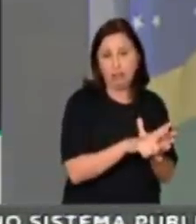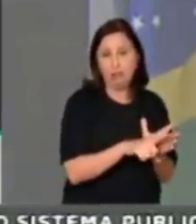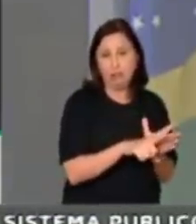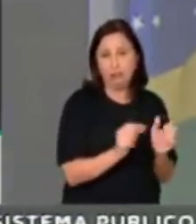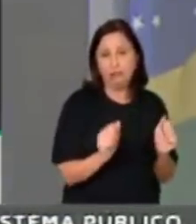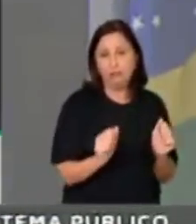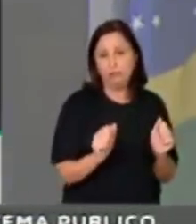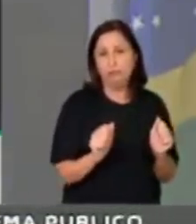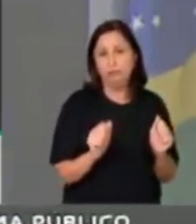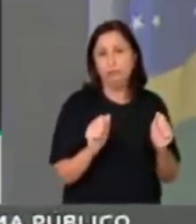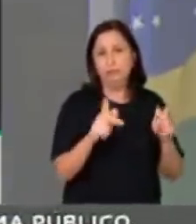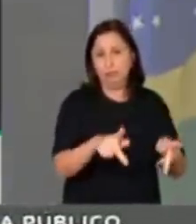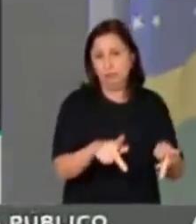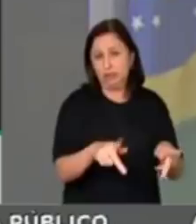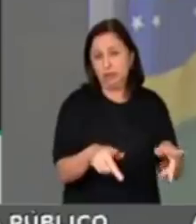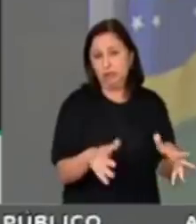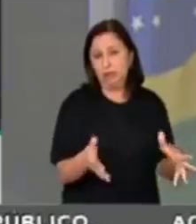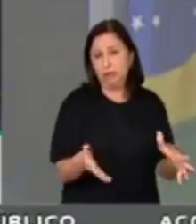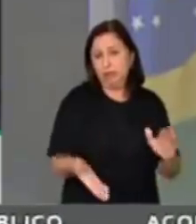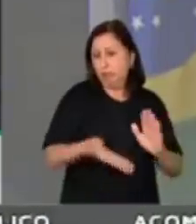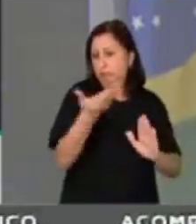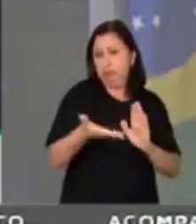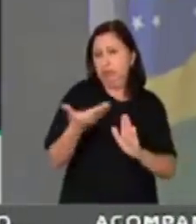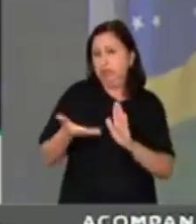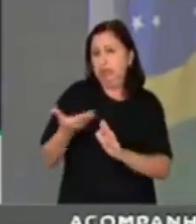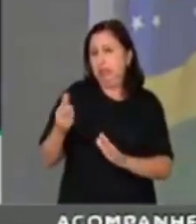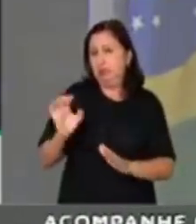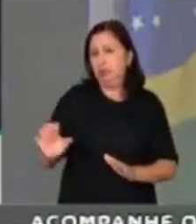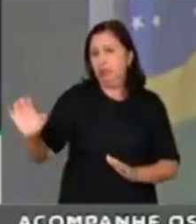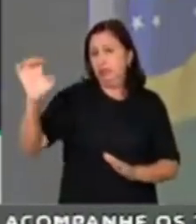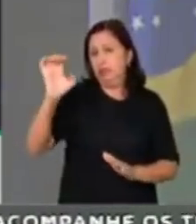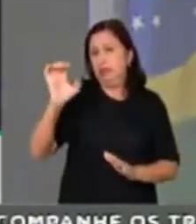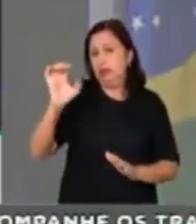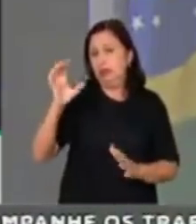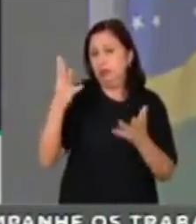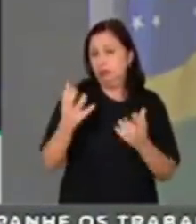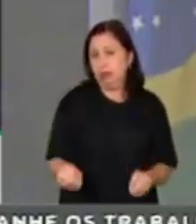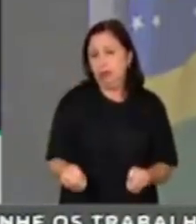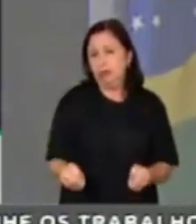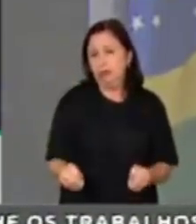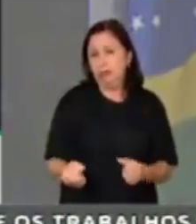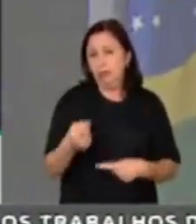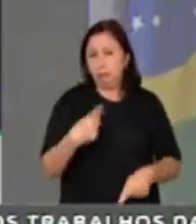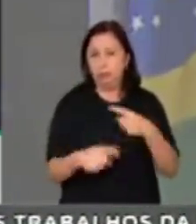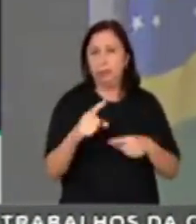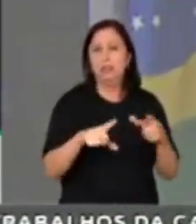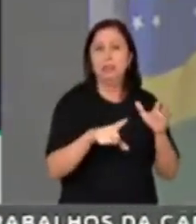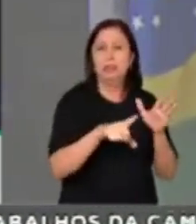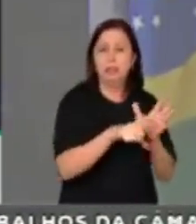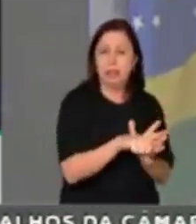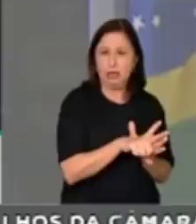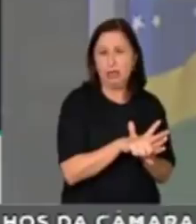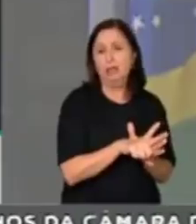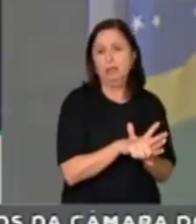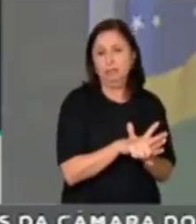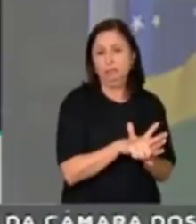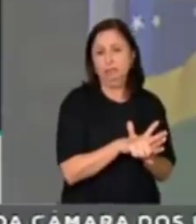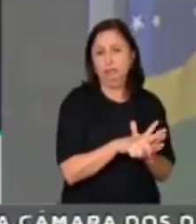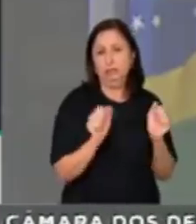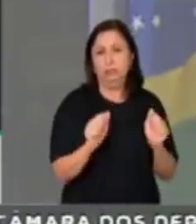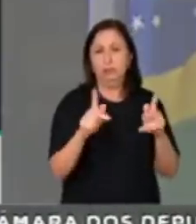os estados governados por vocês dessa reforma. Vamos ver se eu vou conseguir coletar as assinaturas